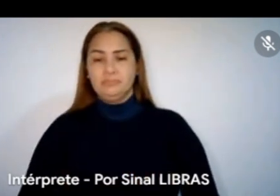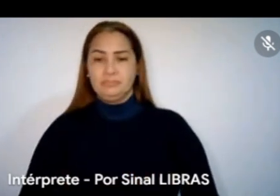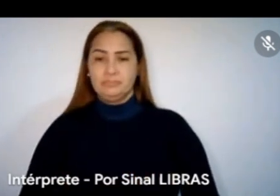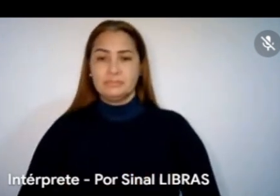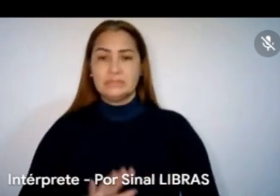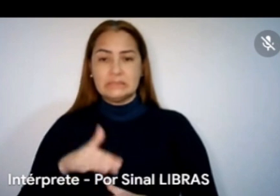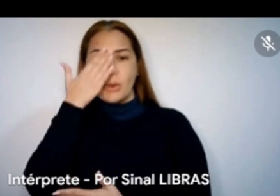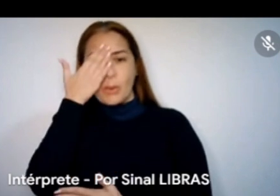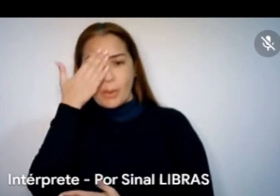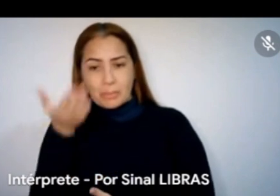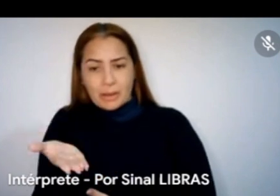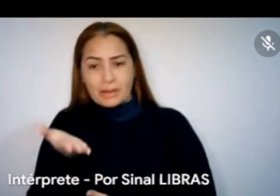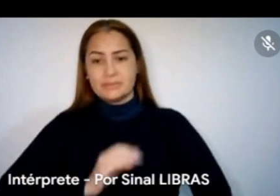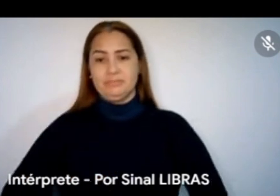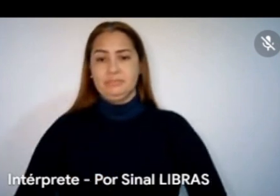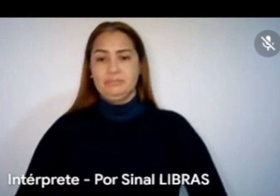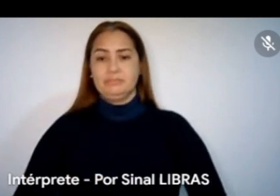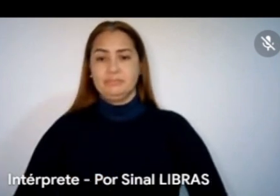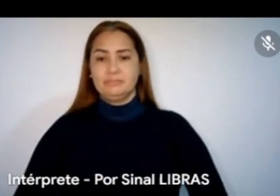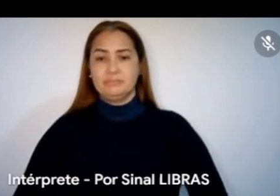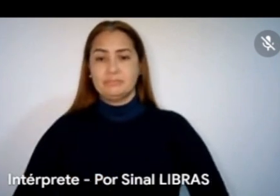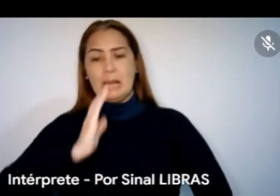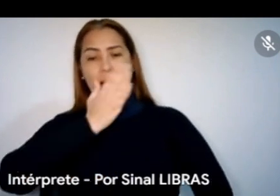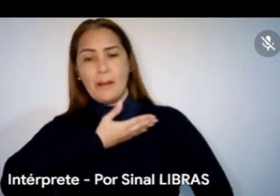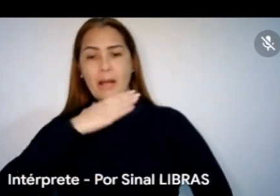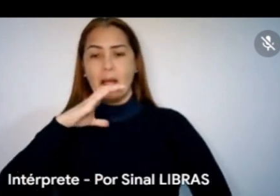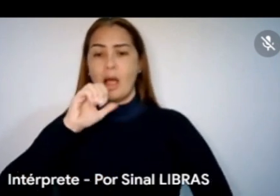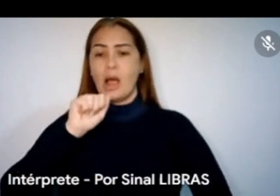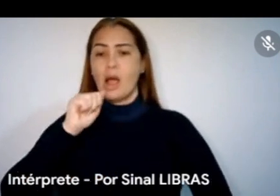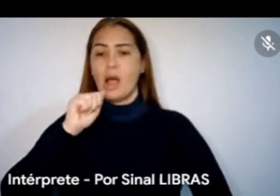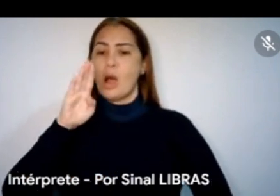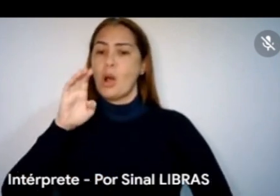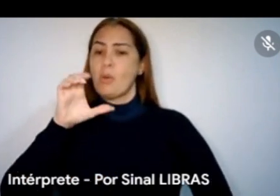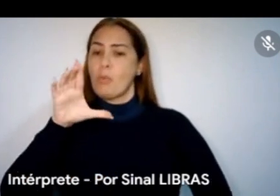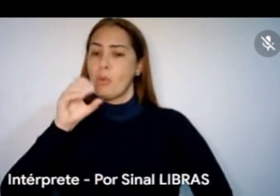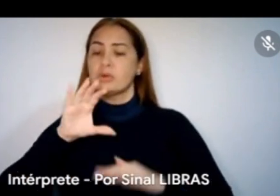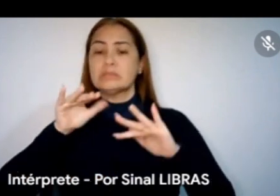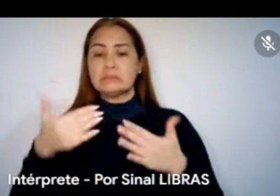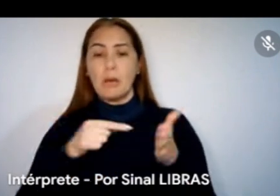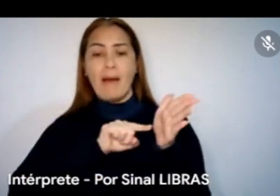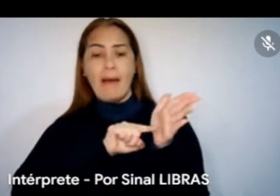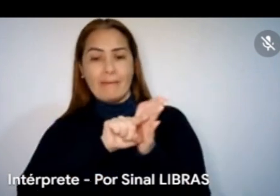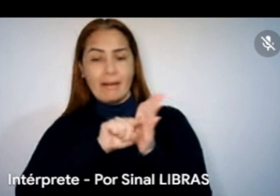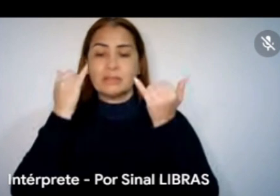Obrigado, compadre Caboclo. Sobre a análise dos dados, nossa